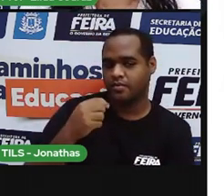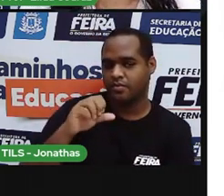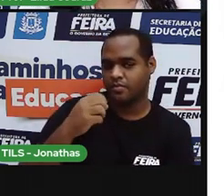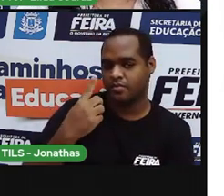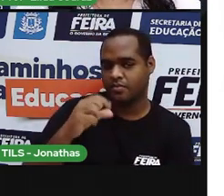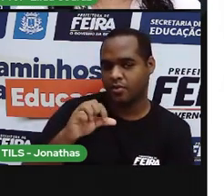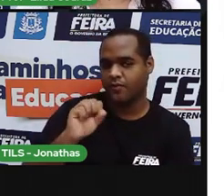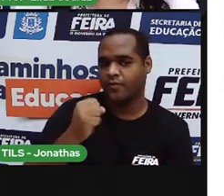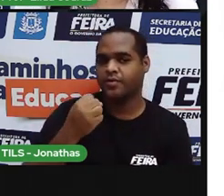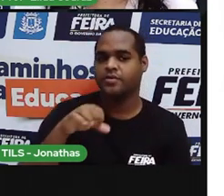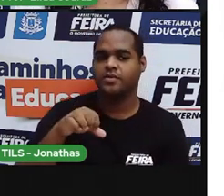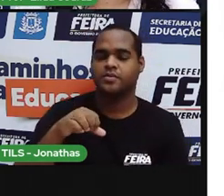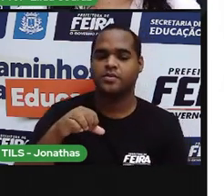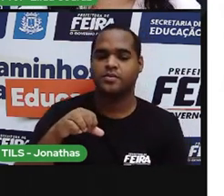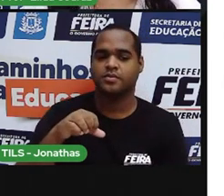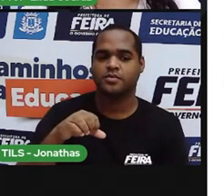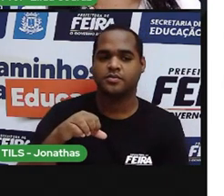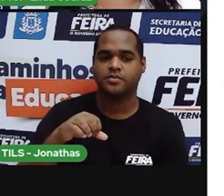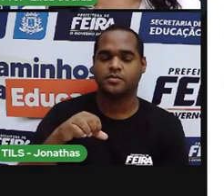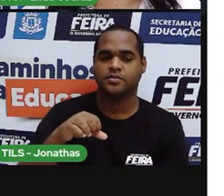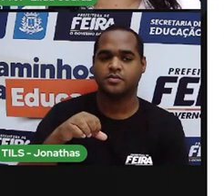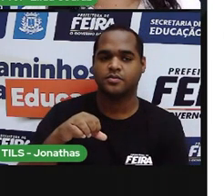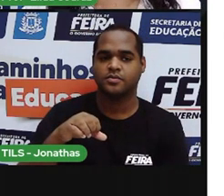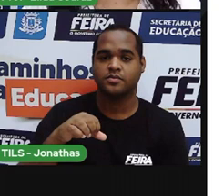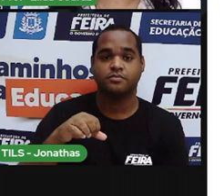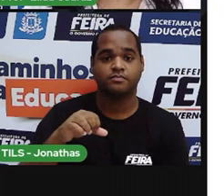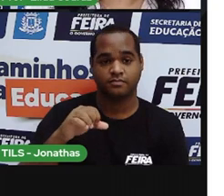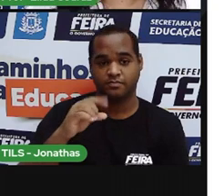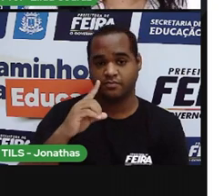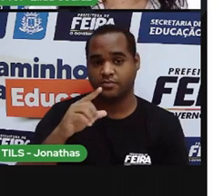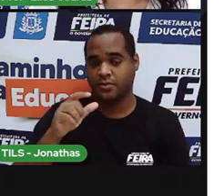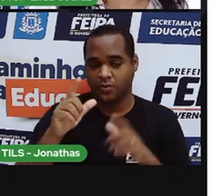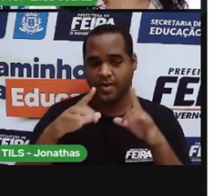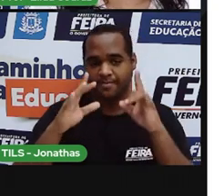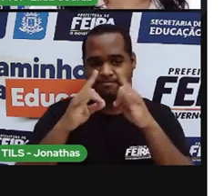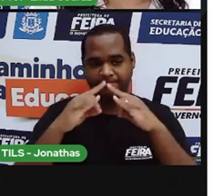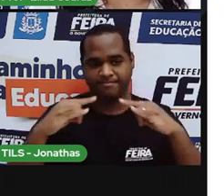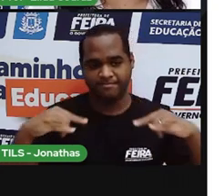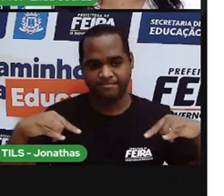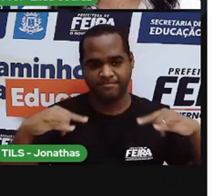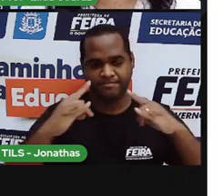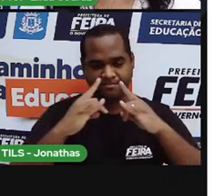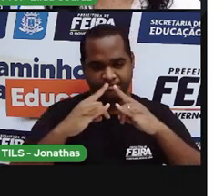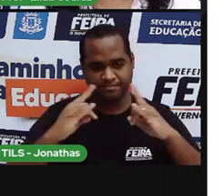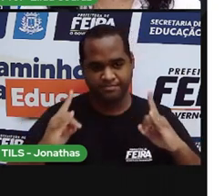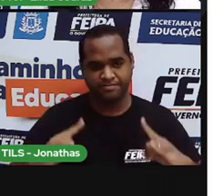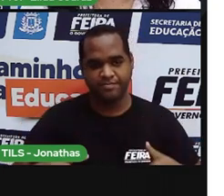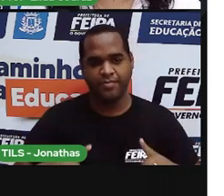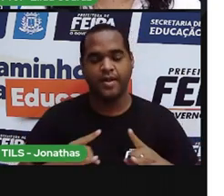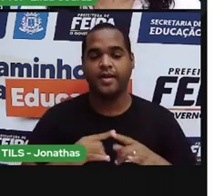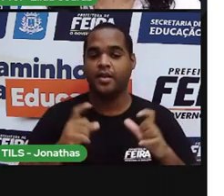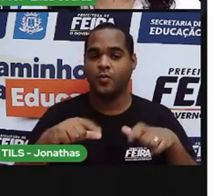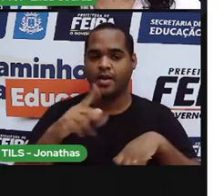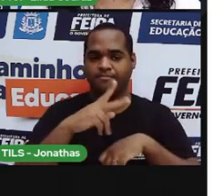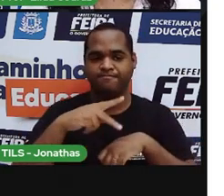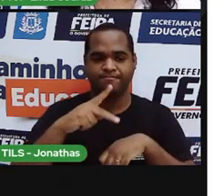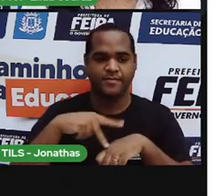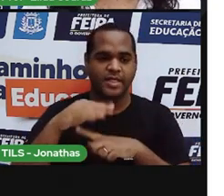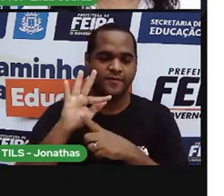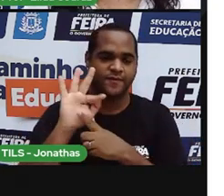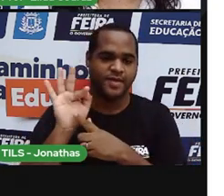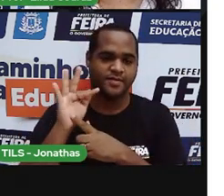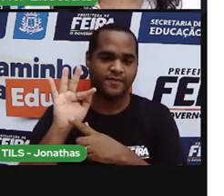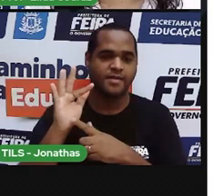em um congresso realizado em Paris, onde os partidos socialistas e sindicatos da Europa